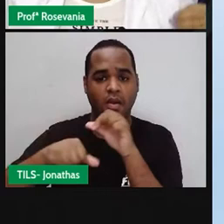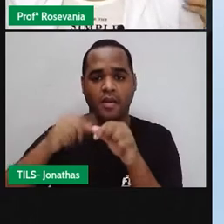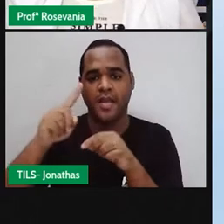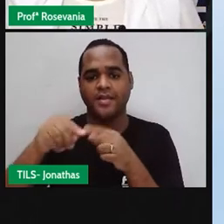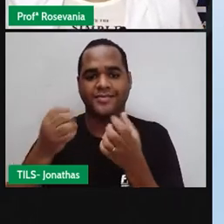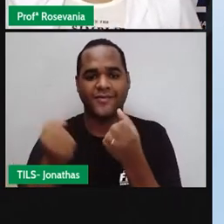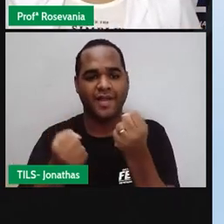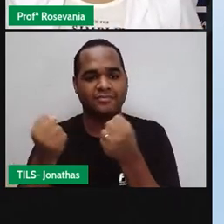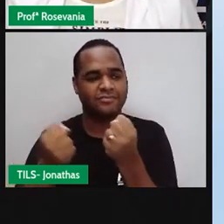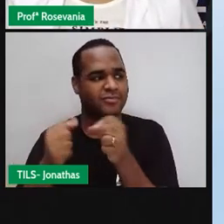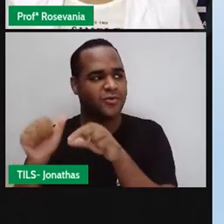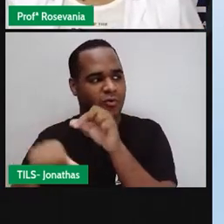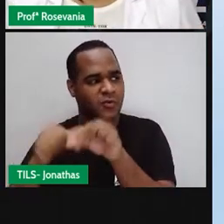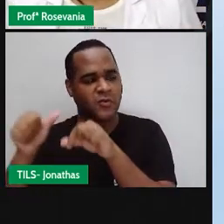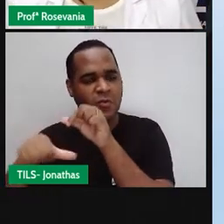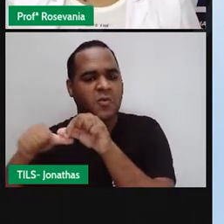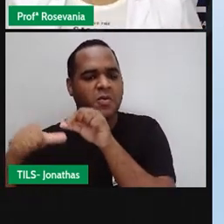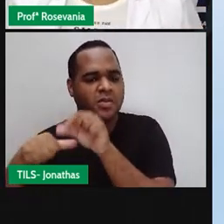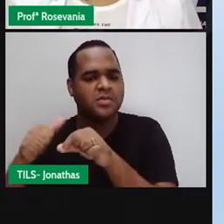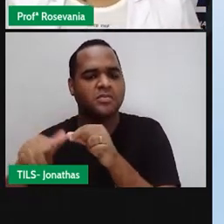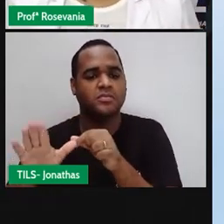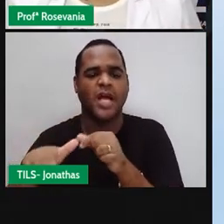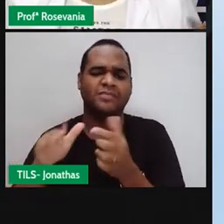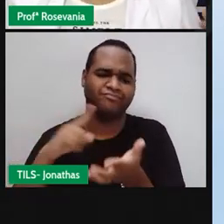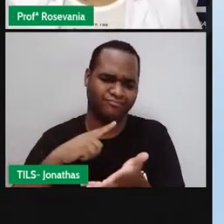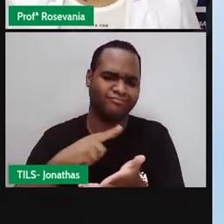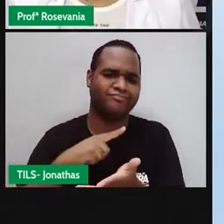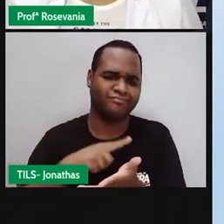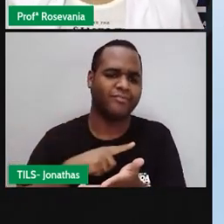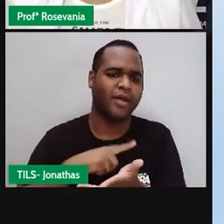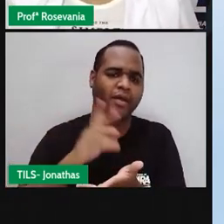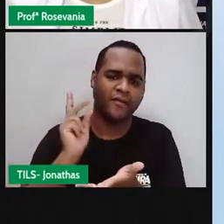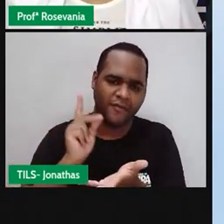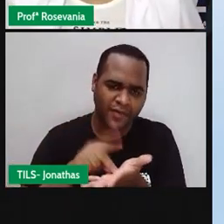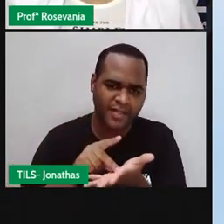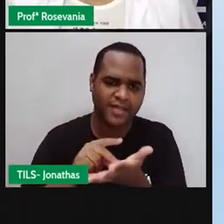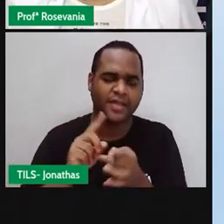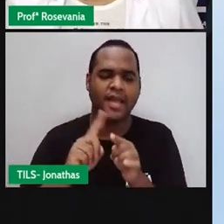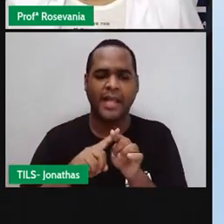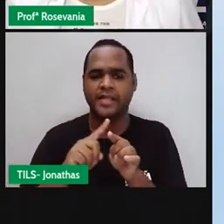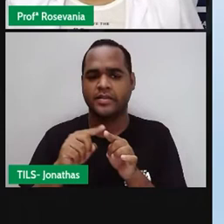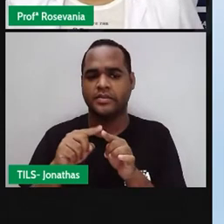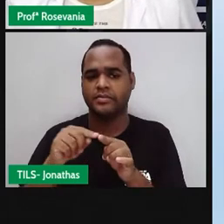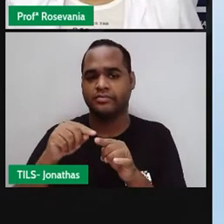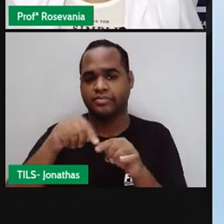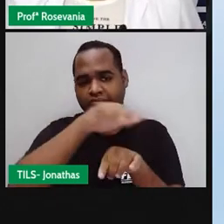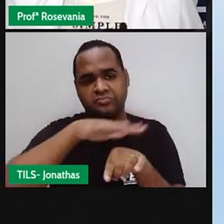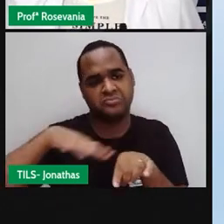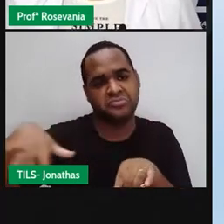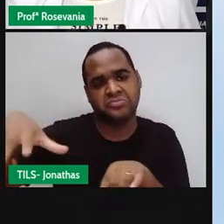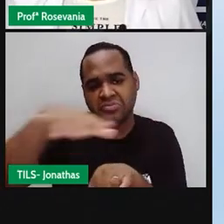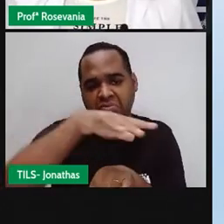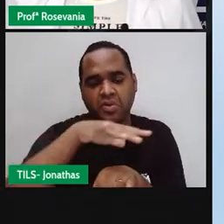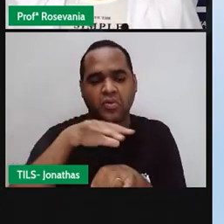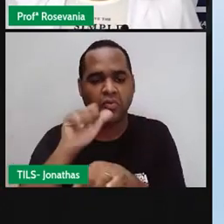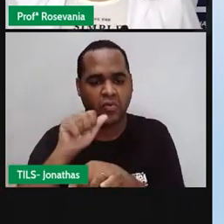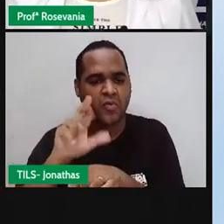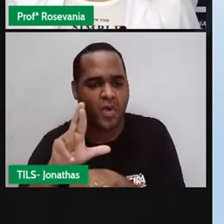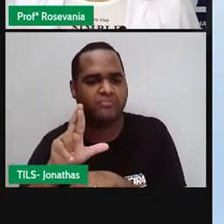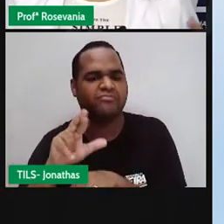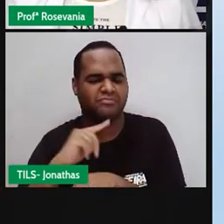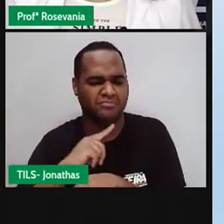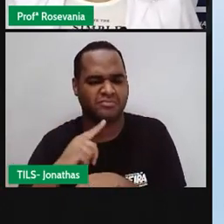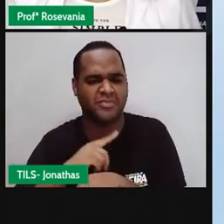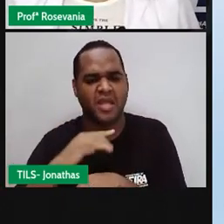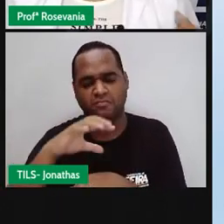carros, a gente ainda tem muito, muito material sendo lançado na atmosfera. E quem mora em